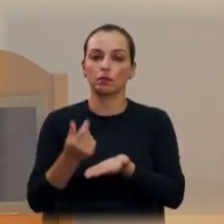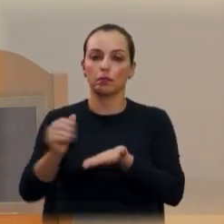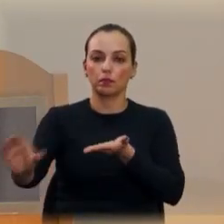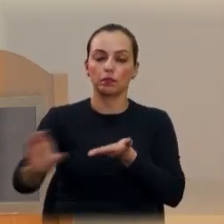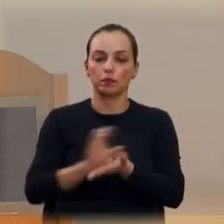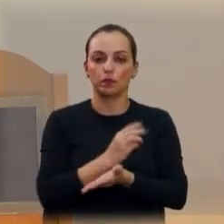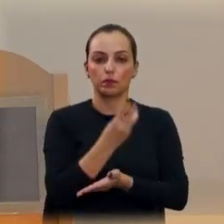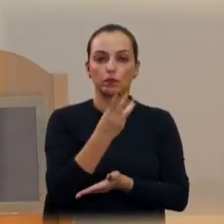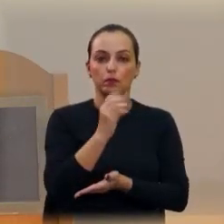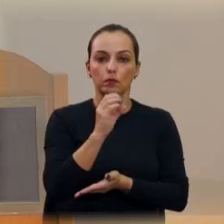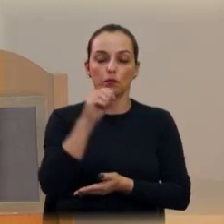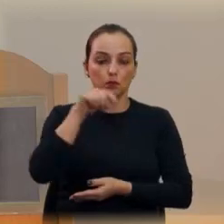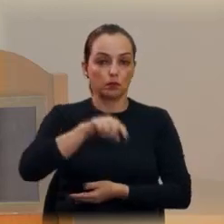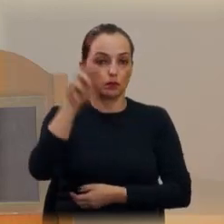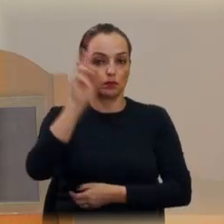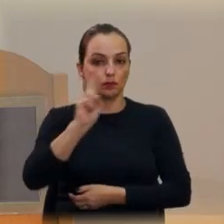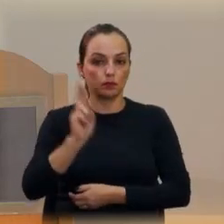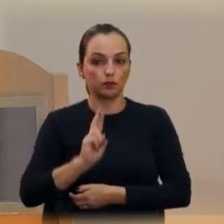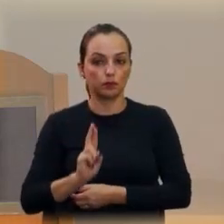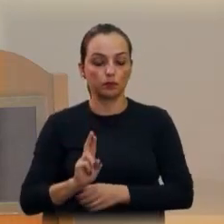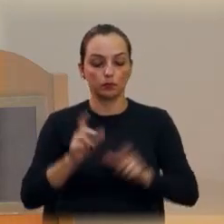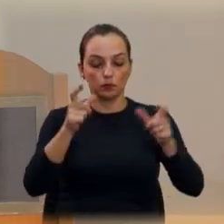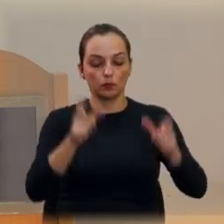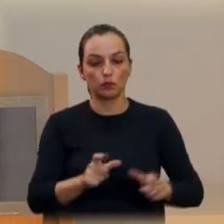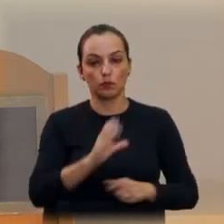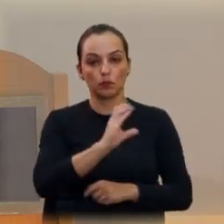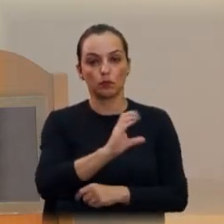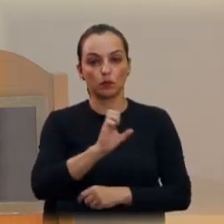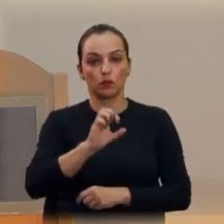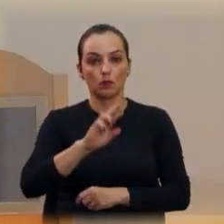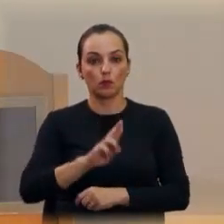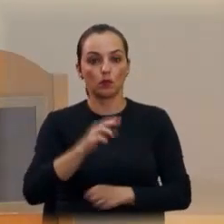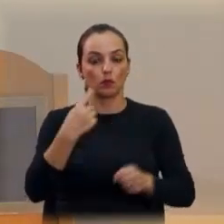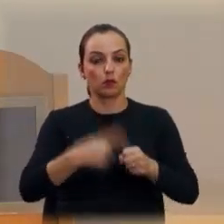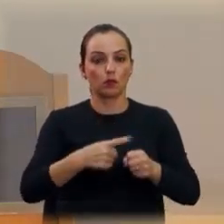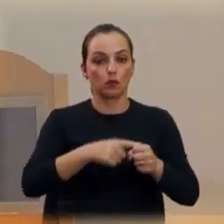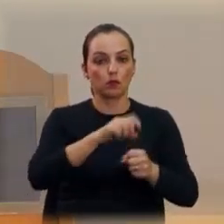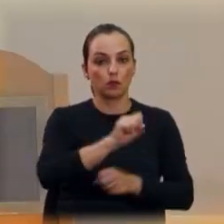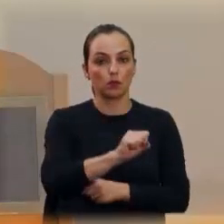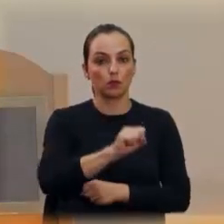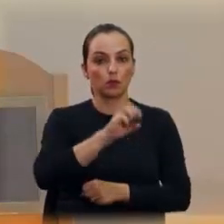300 mil reais lá para o CR do seu Midei.